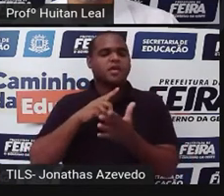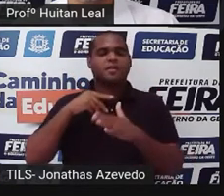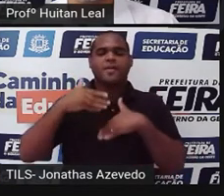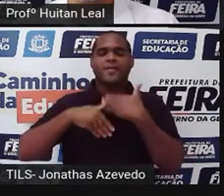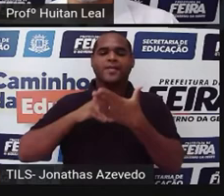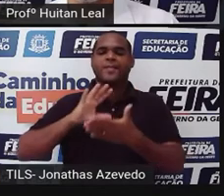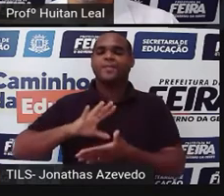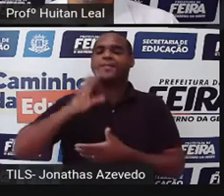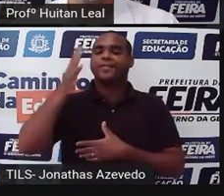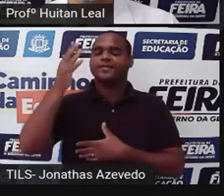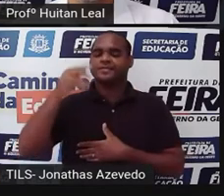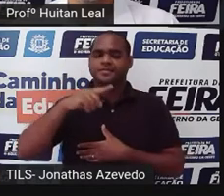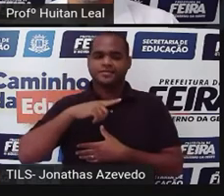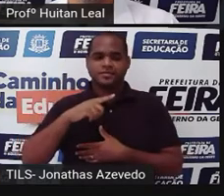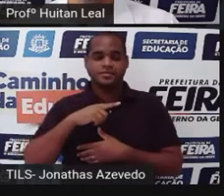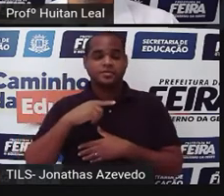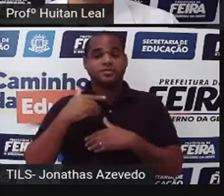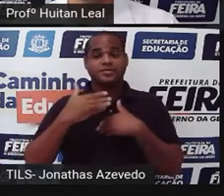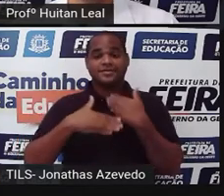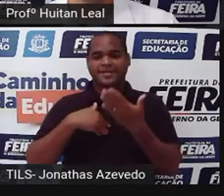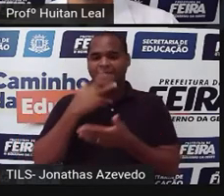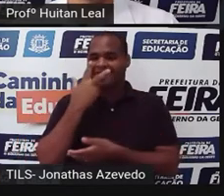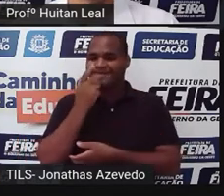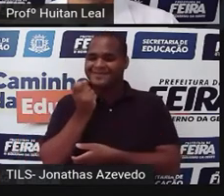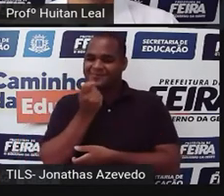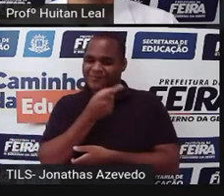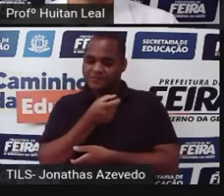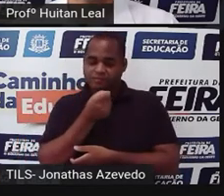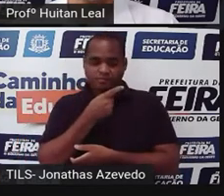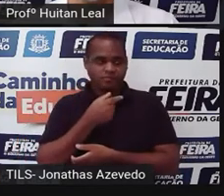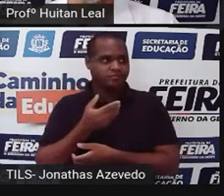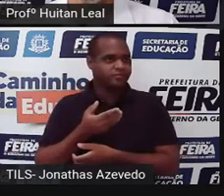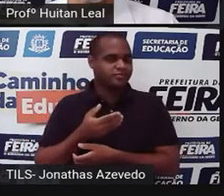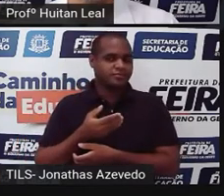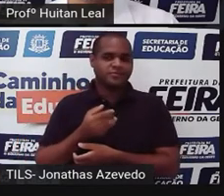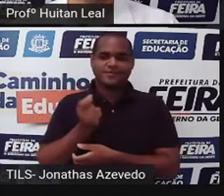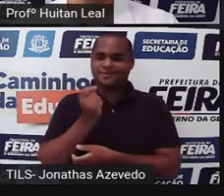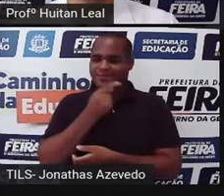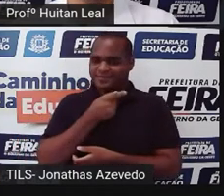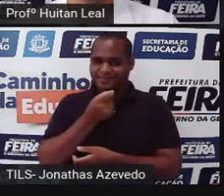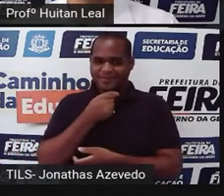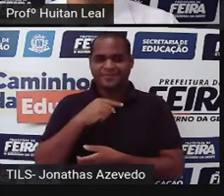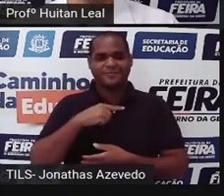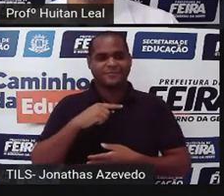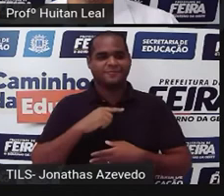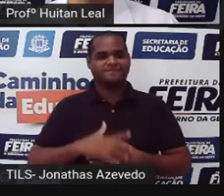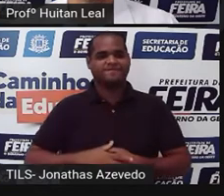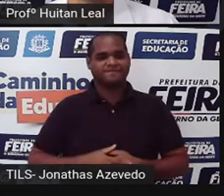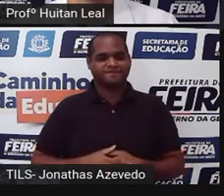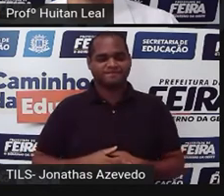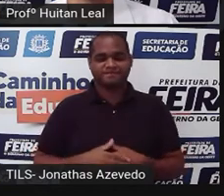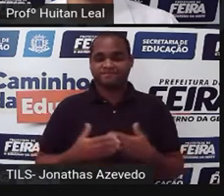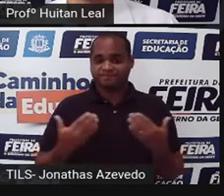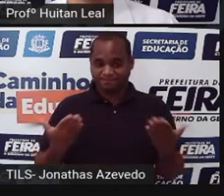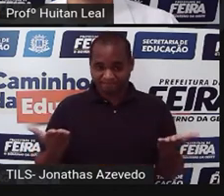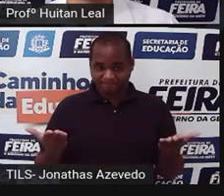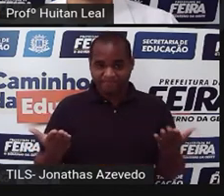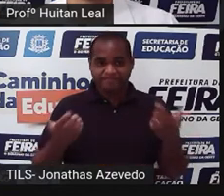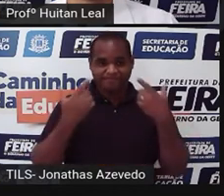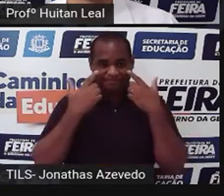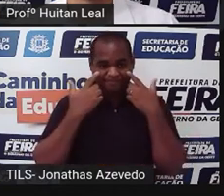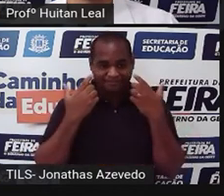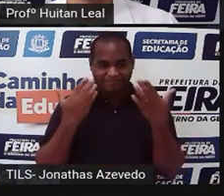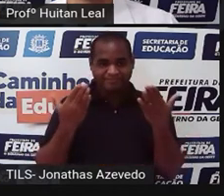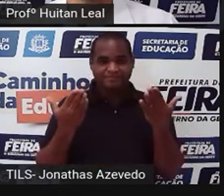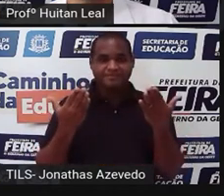além de tudo, além de irônico, é engraçado. Vamos lá? Então, olha aí.